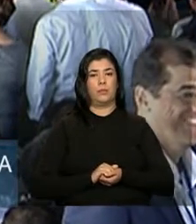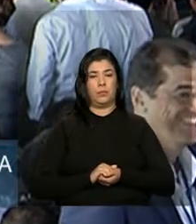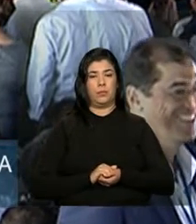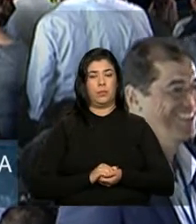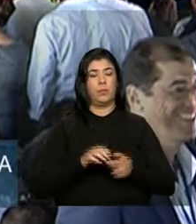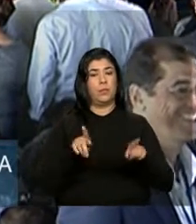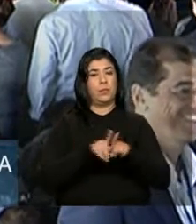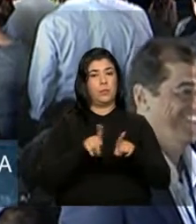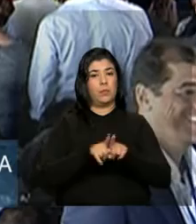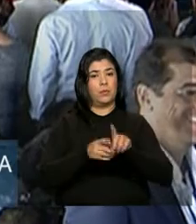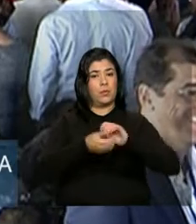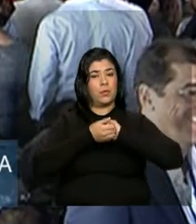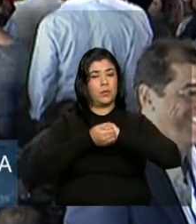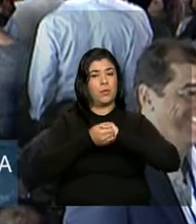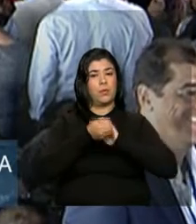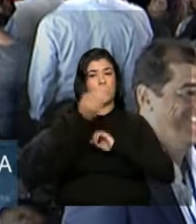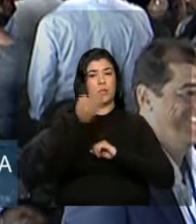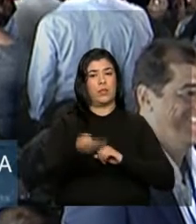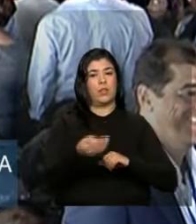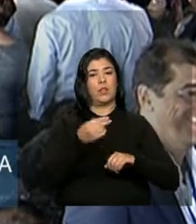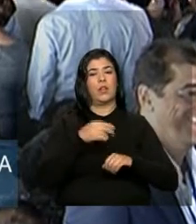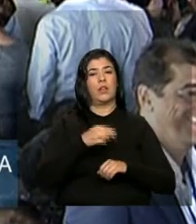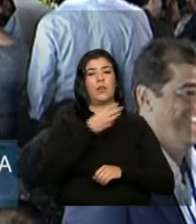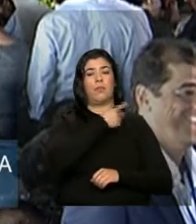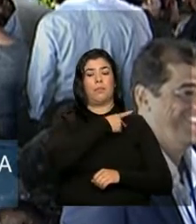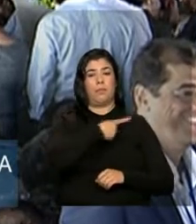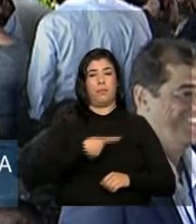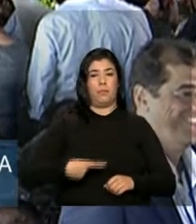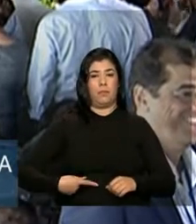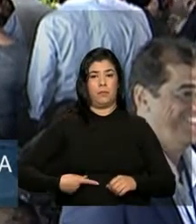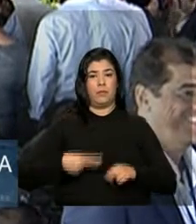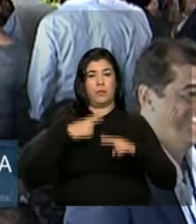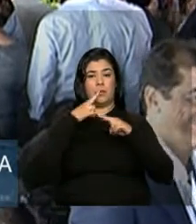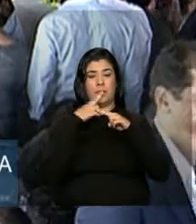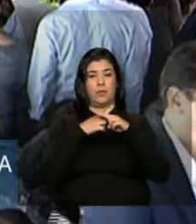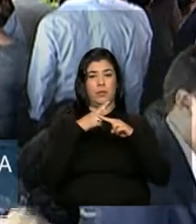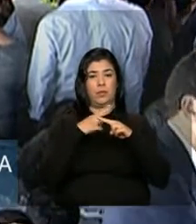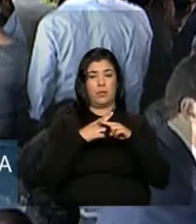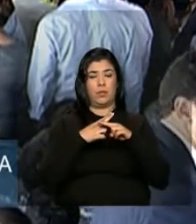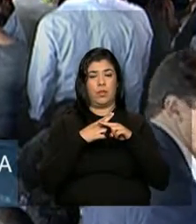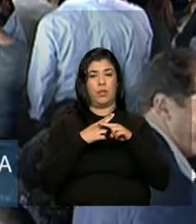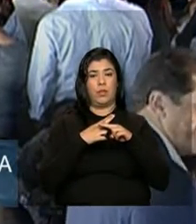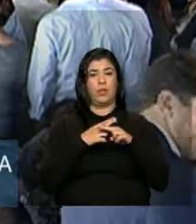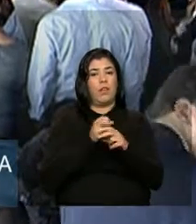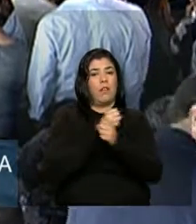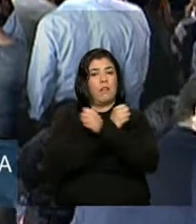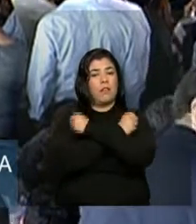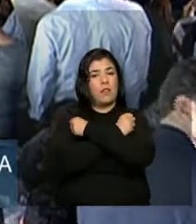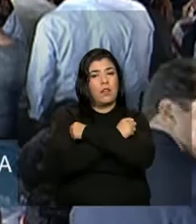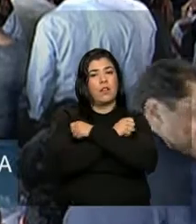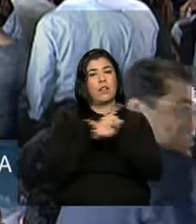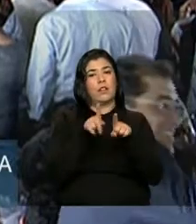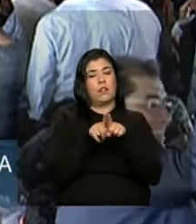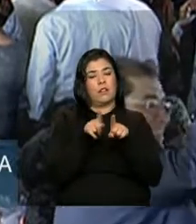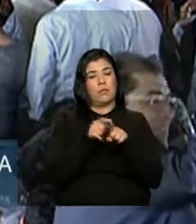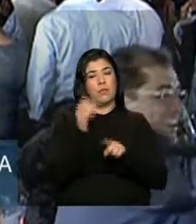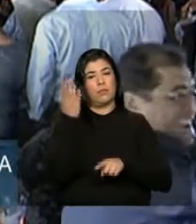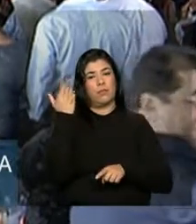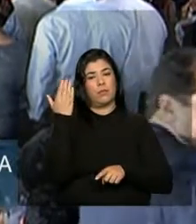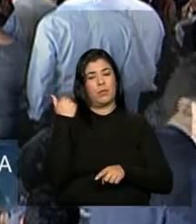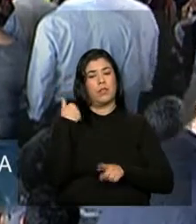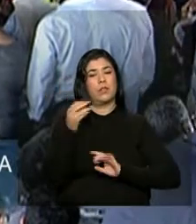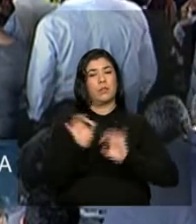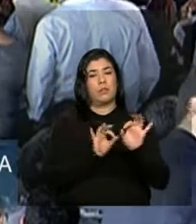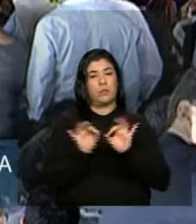Cumprimentar a presidente da Caixa, a querida ex-ministra do Planejamento,